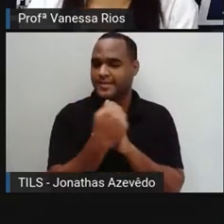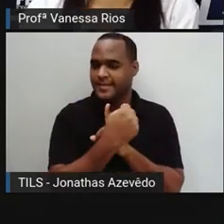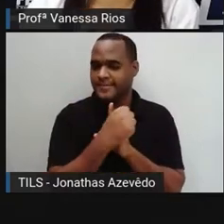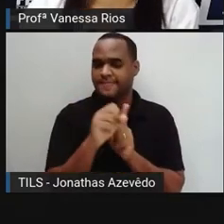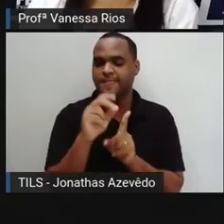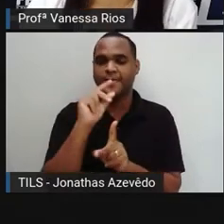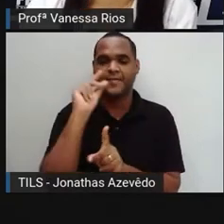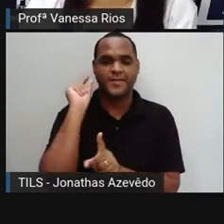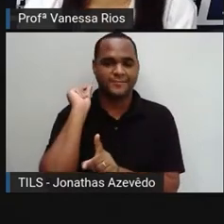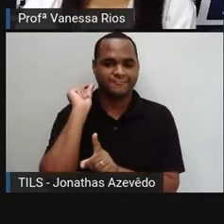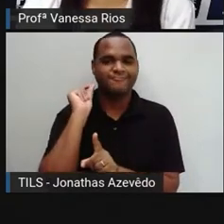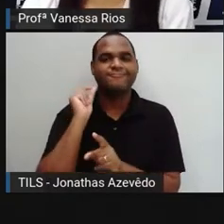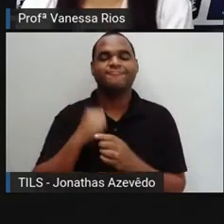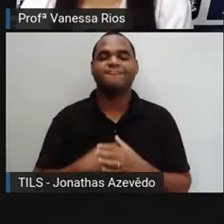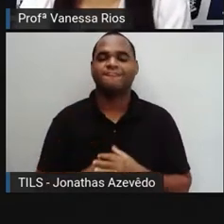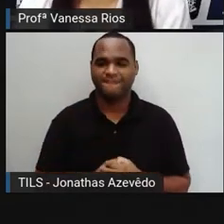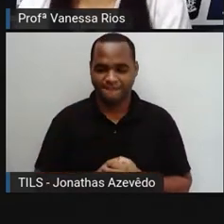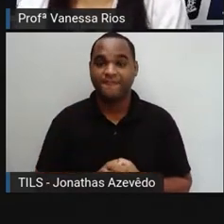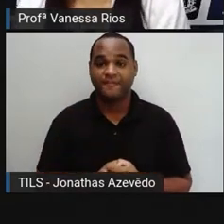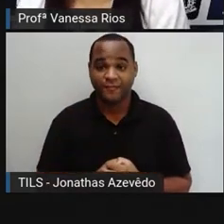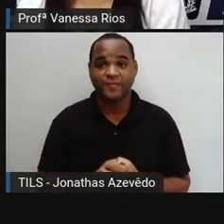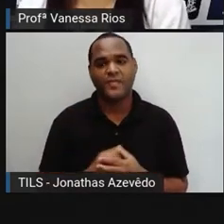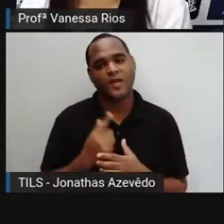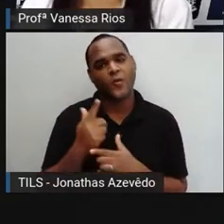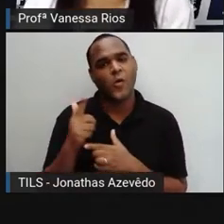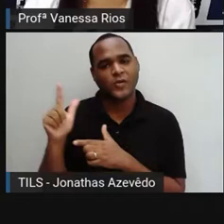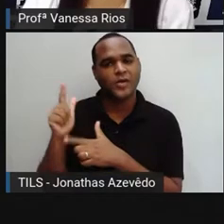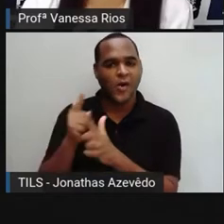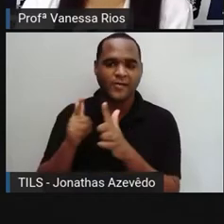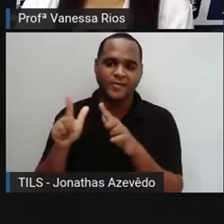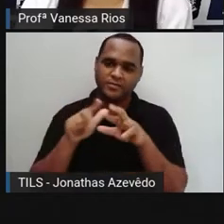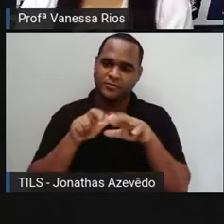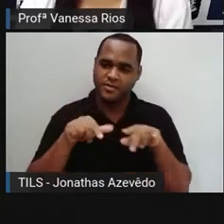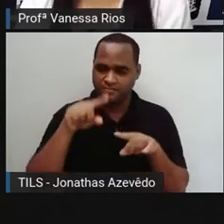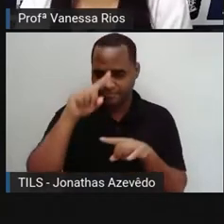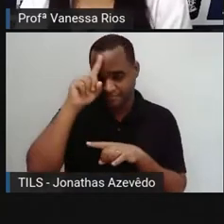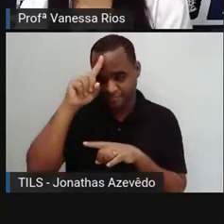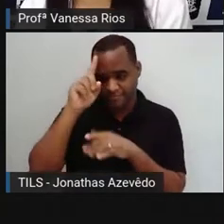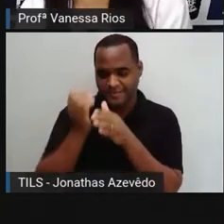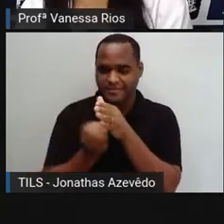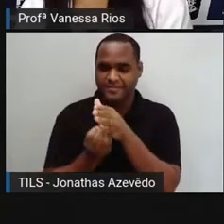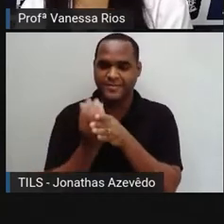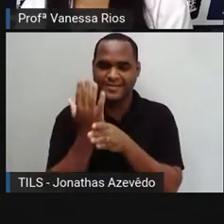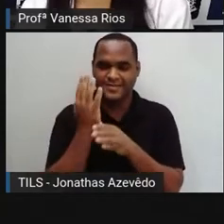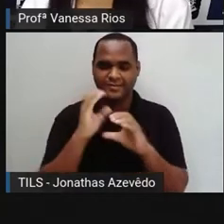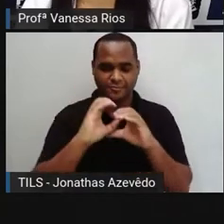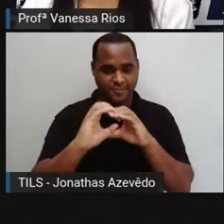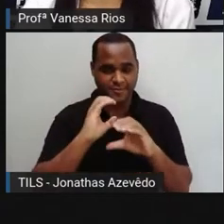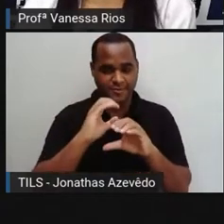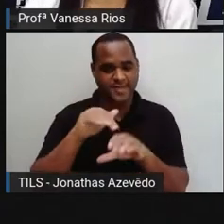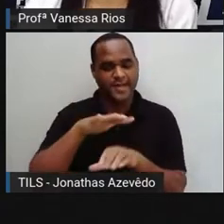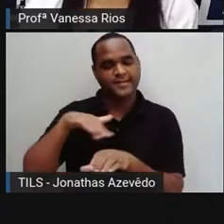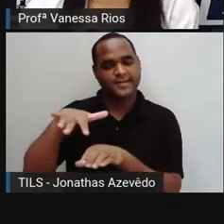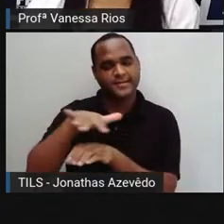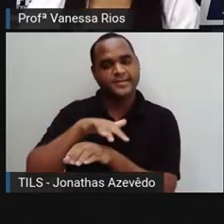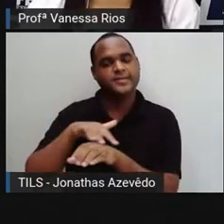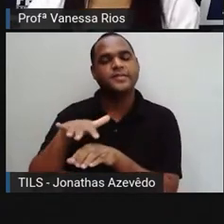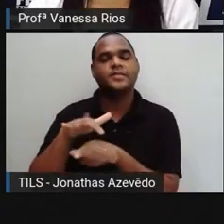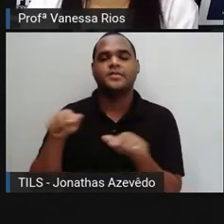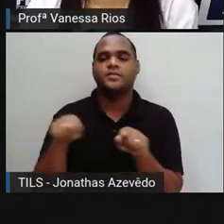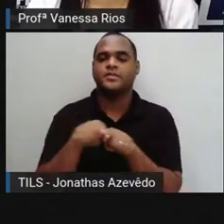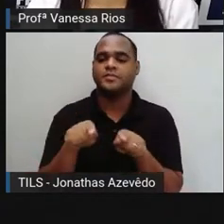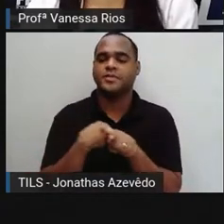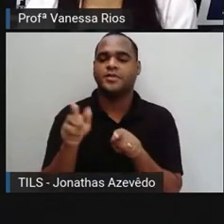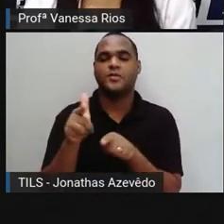muito tempo. Assim como outras invenções, né? Invenções ligadas aos meios de comunicação, invenções ligadas